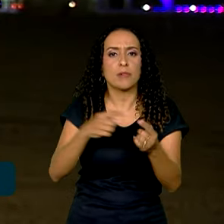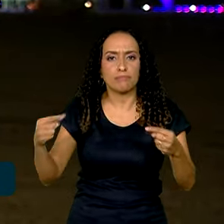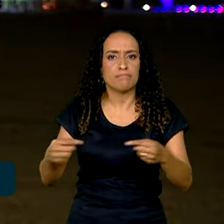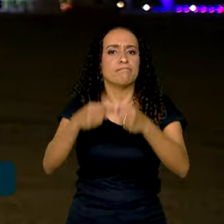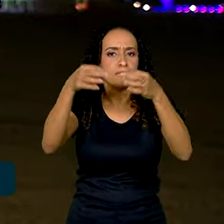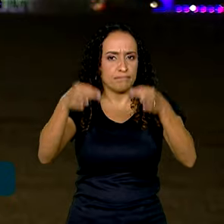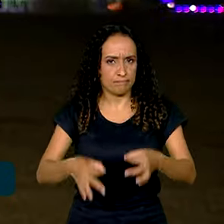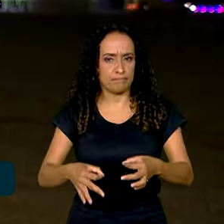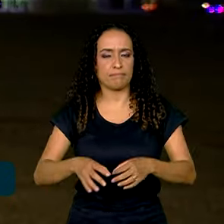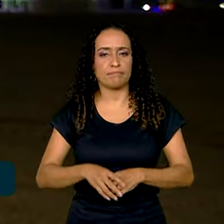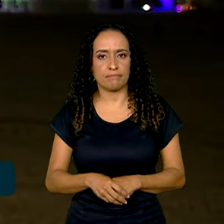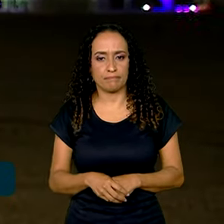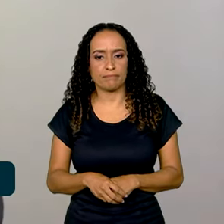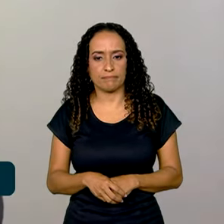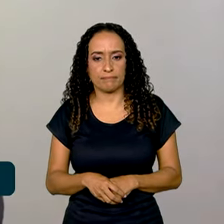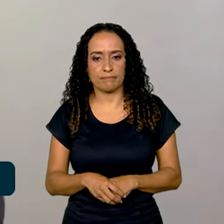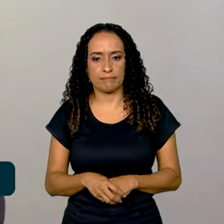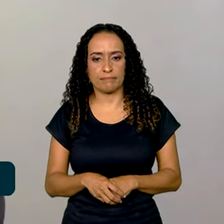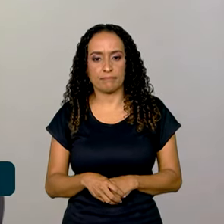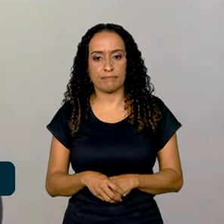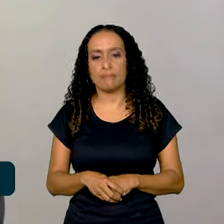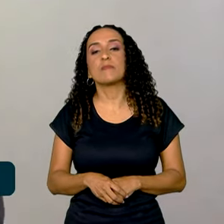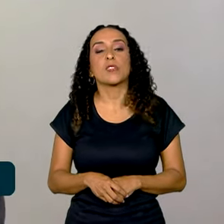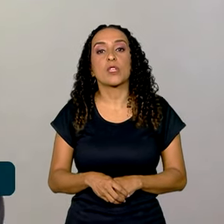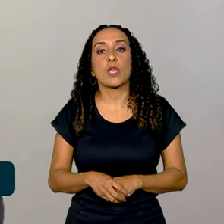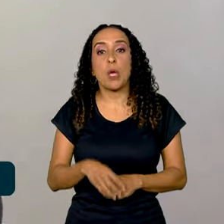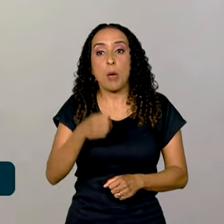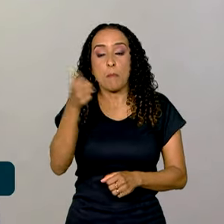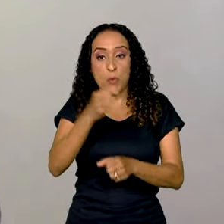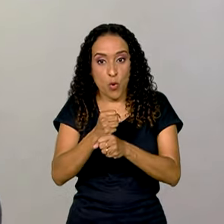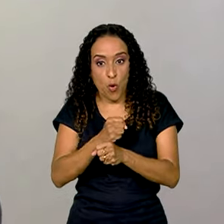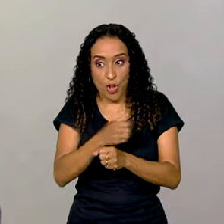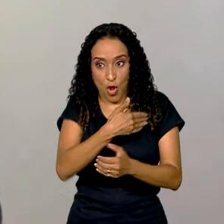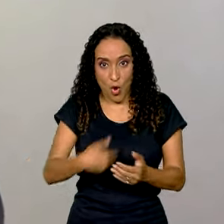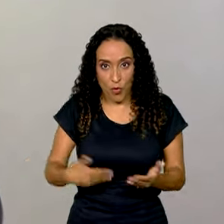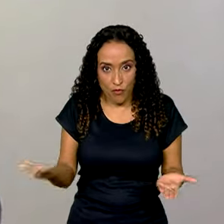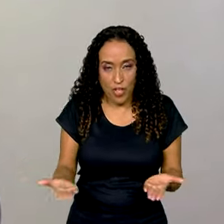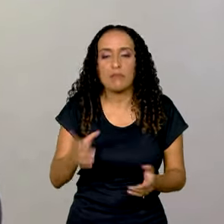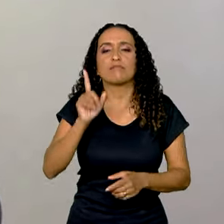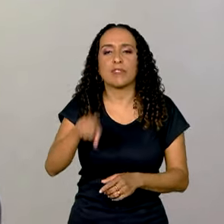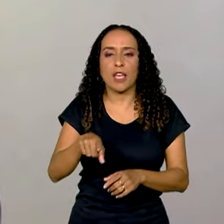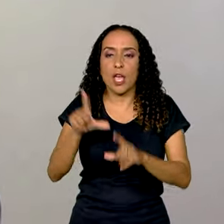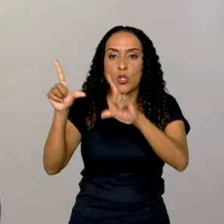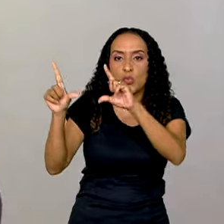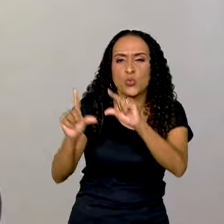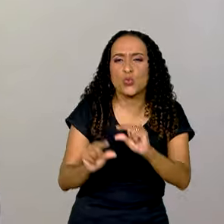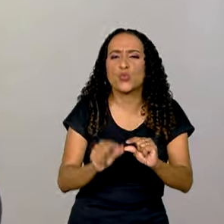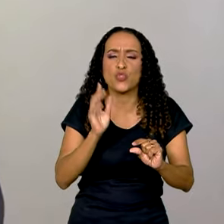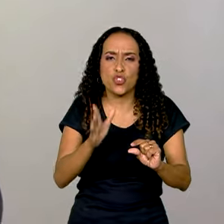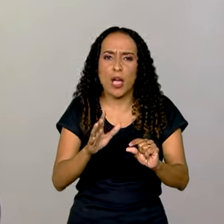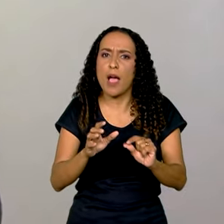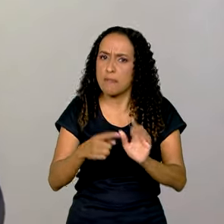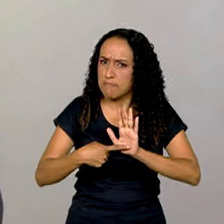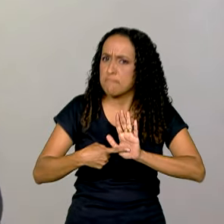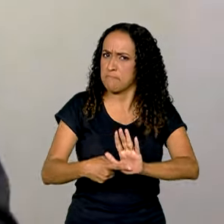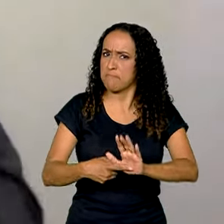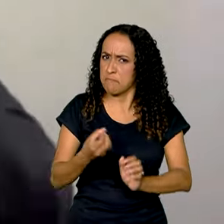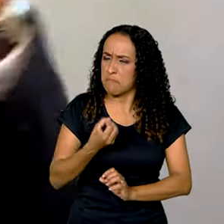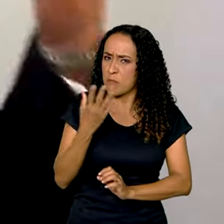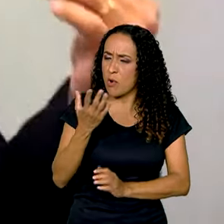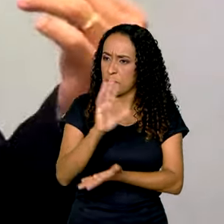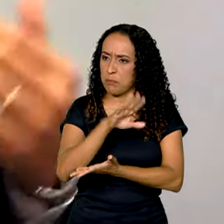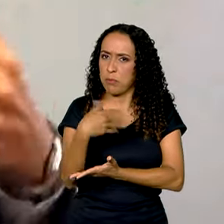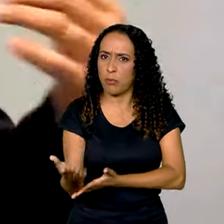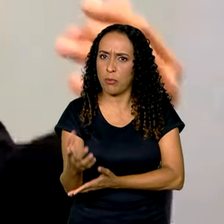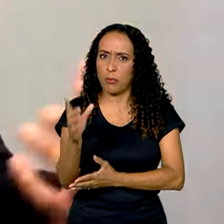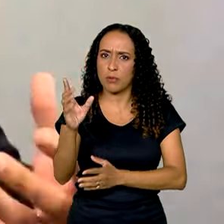oficiais. O primeiro ano deste governo já foi um ano de redução expressiva das taxas de desmatamento